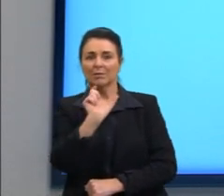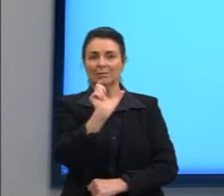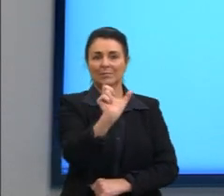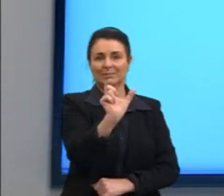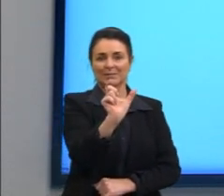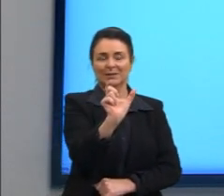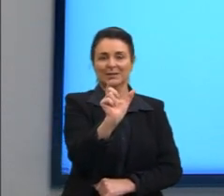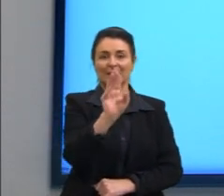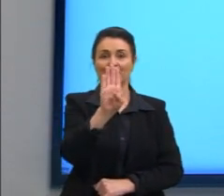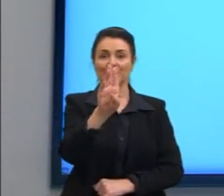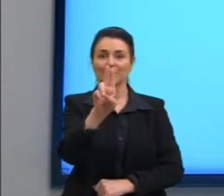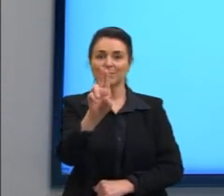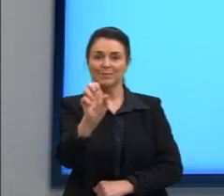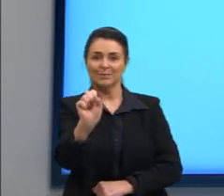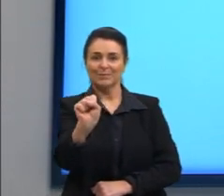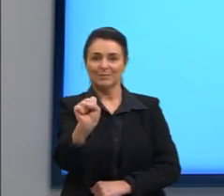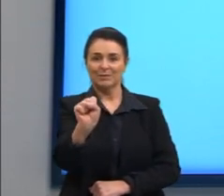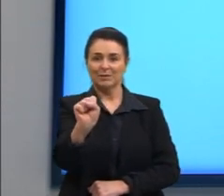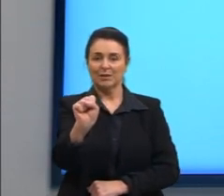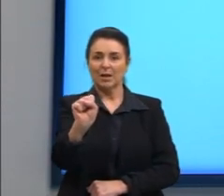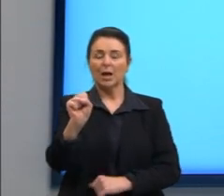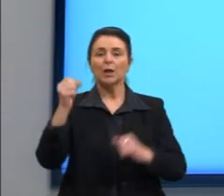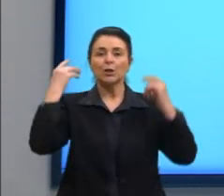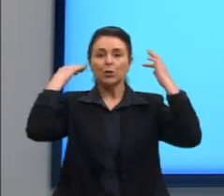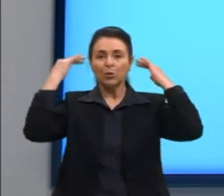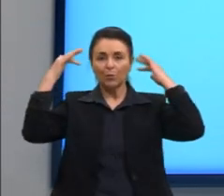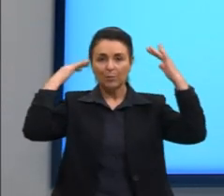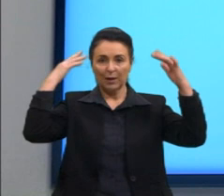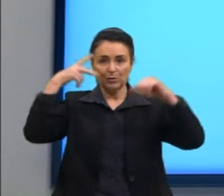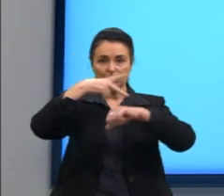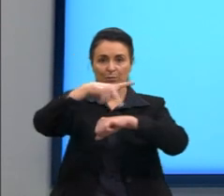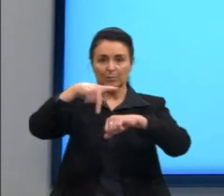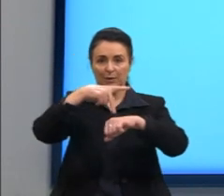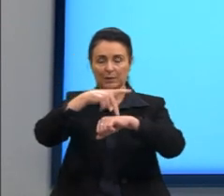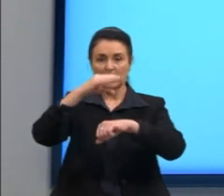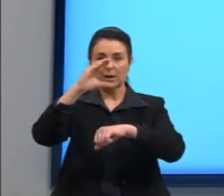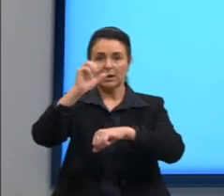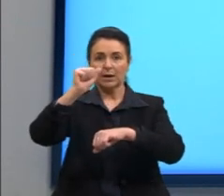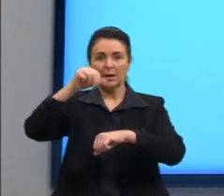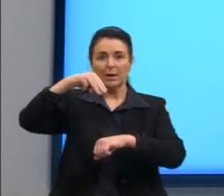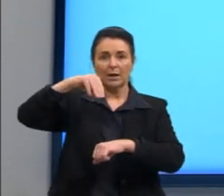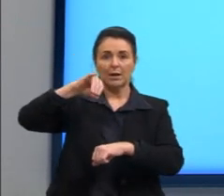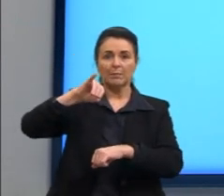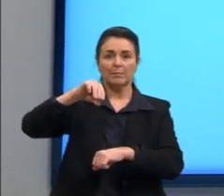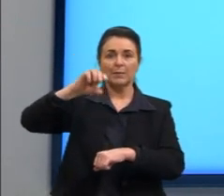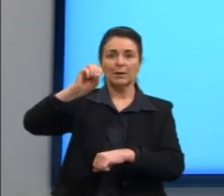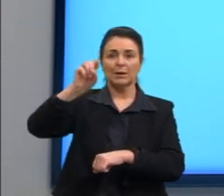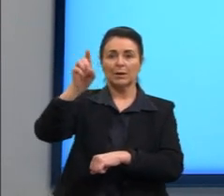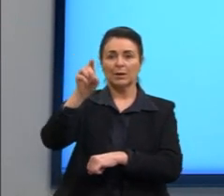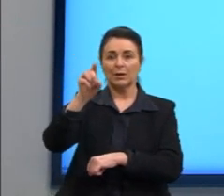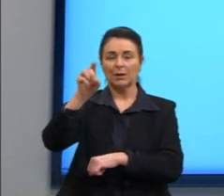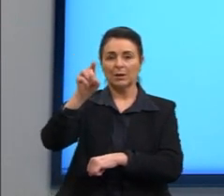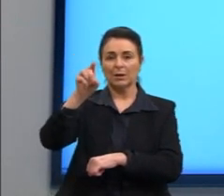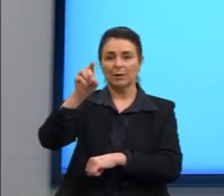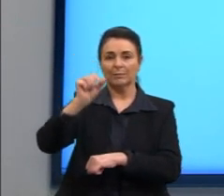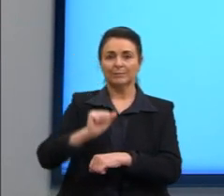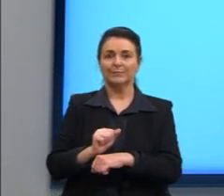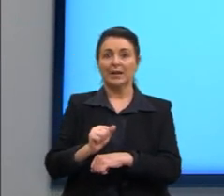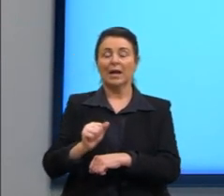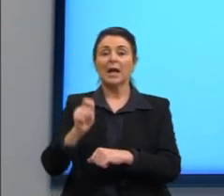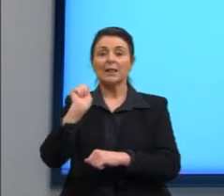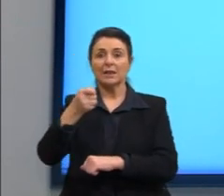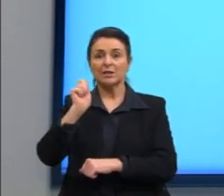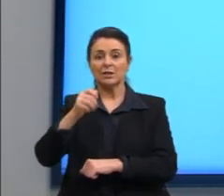bus. No México, caminhão, caminhão, caminhão, argentina, coletivo,